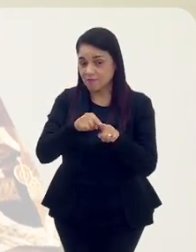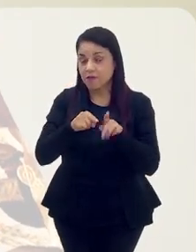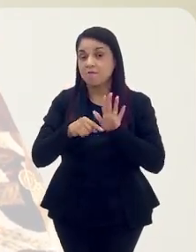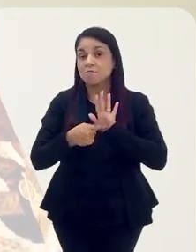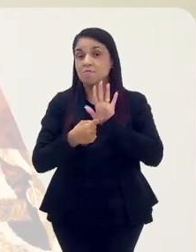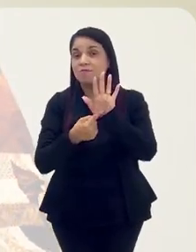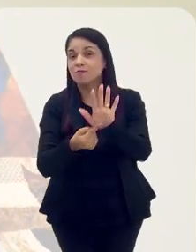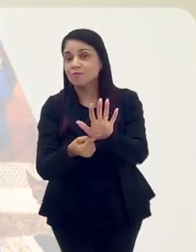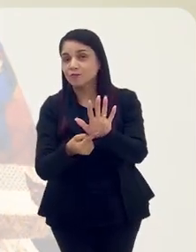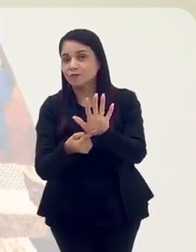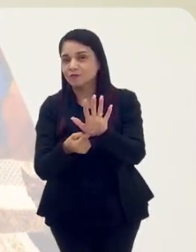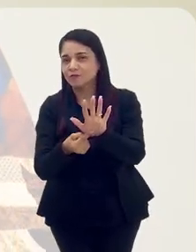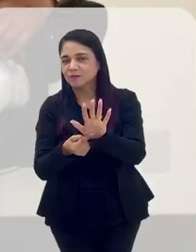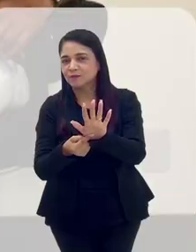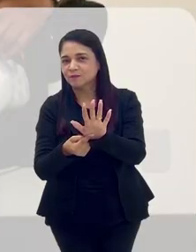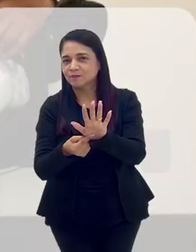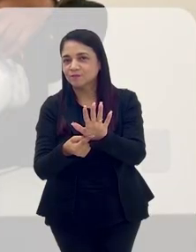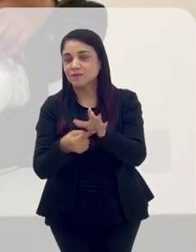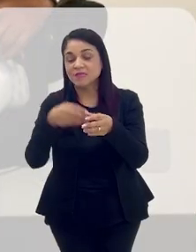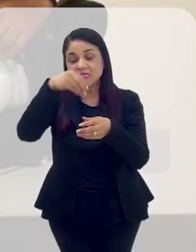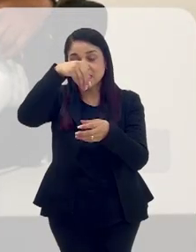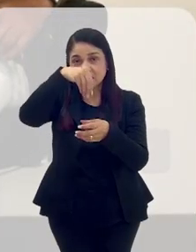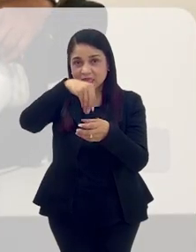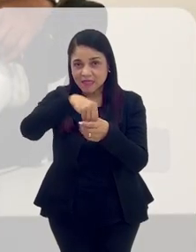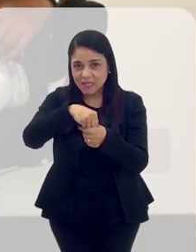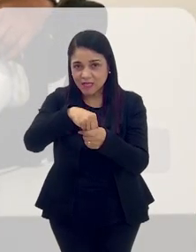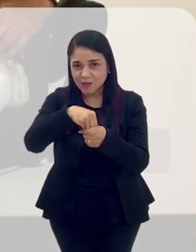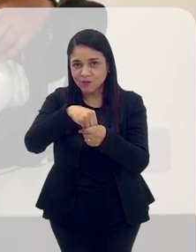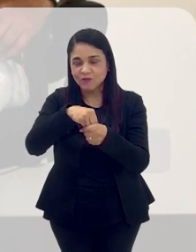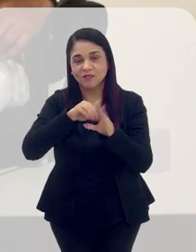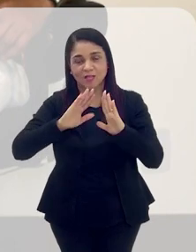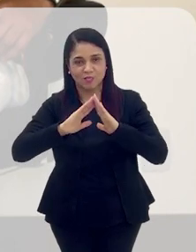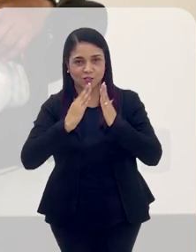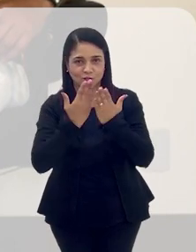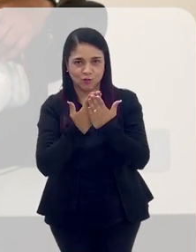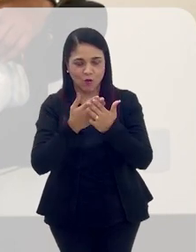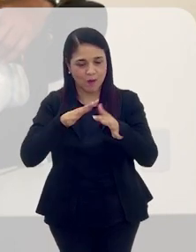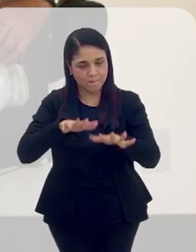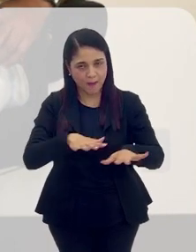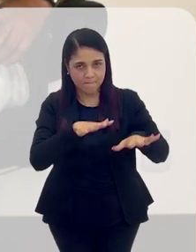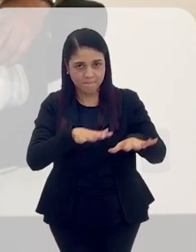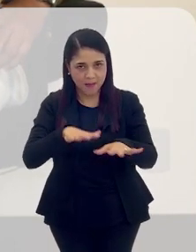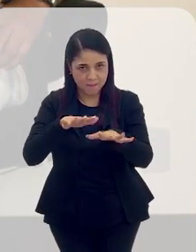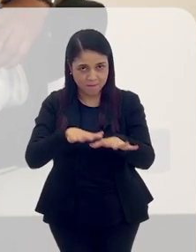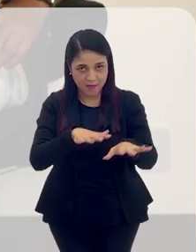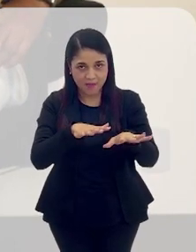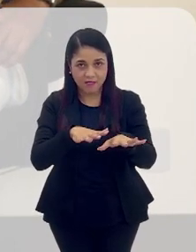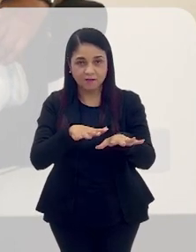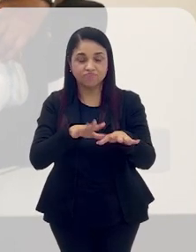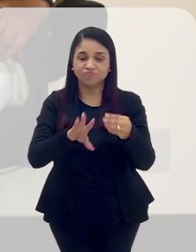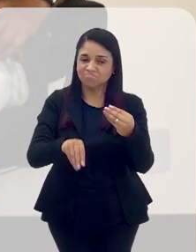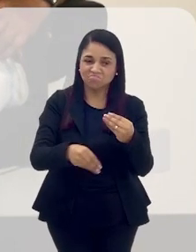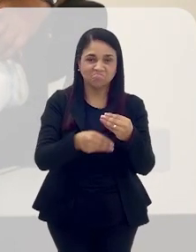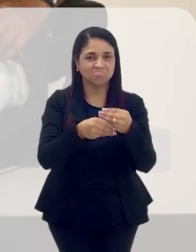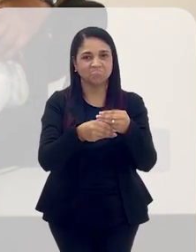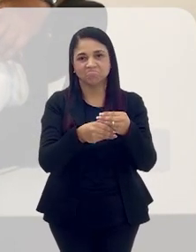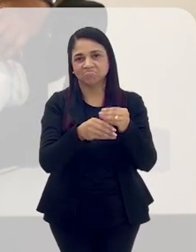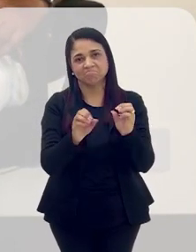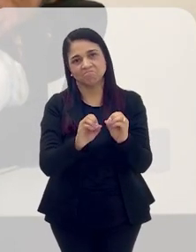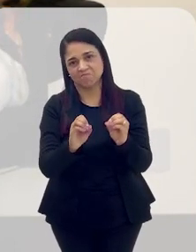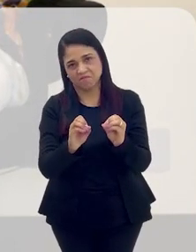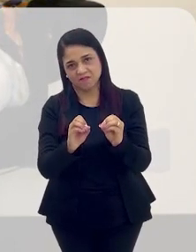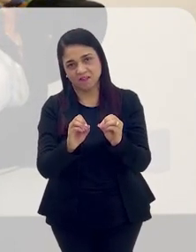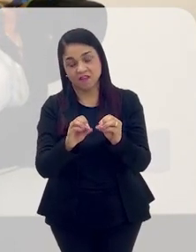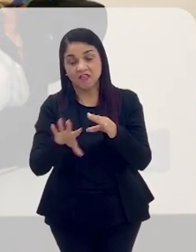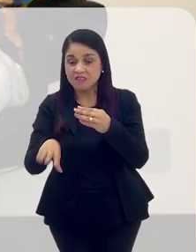conscientizadora, mostrar que dentro dessa configuração não acrescenta nem a